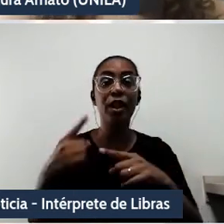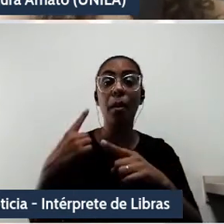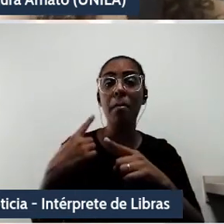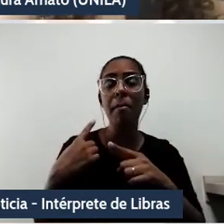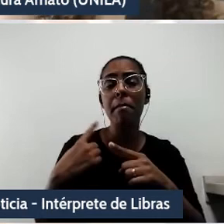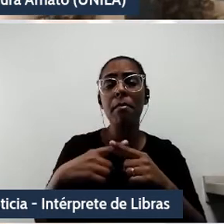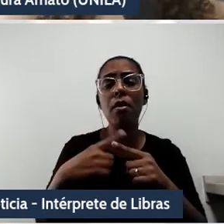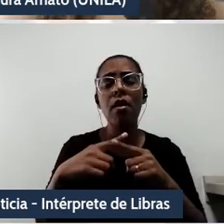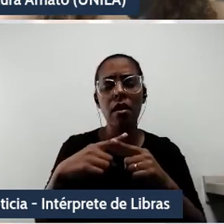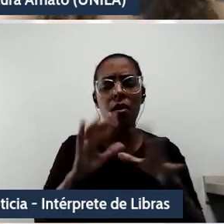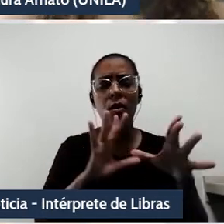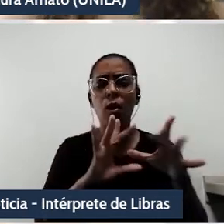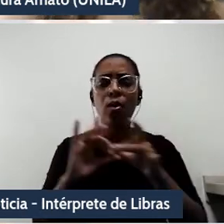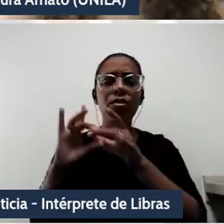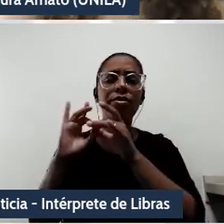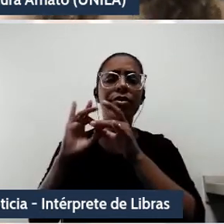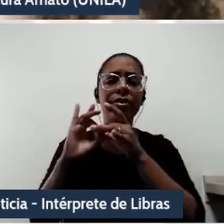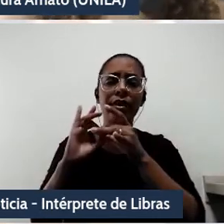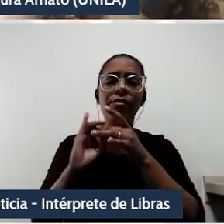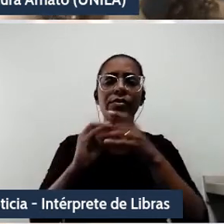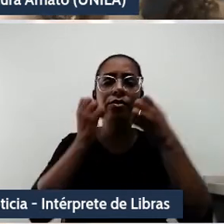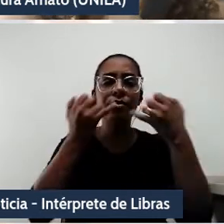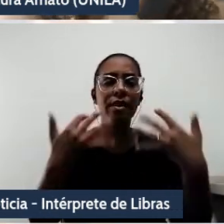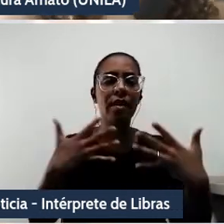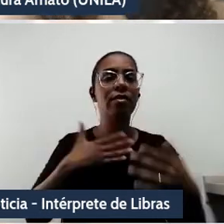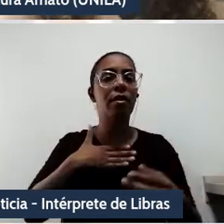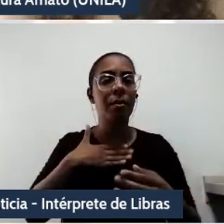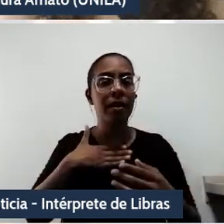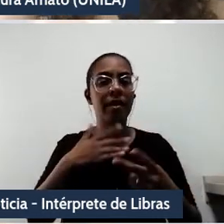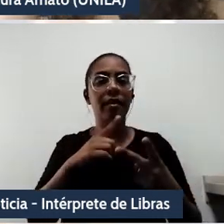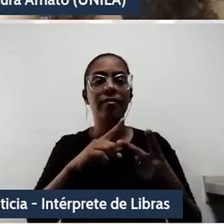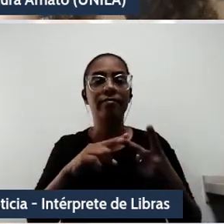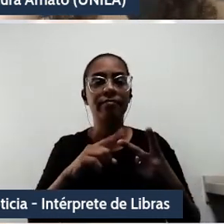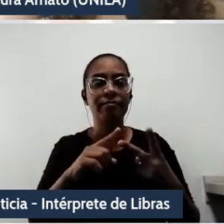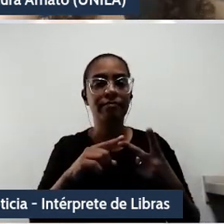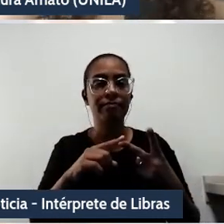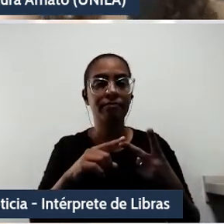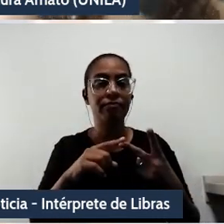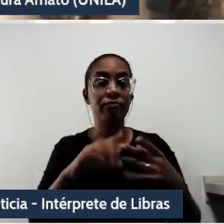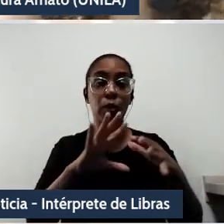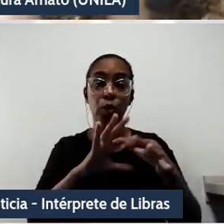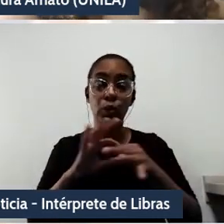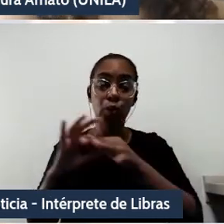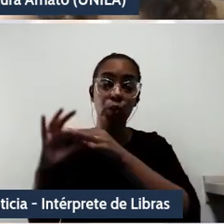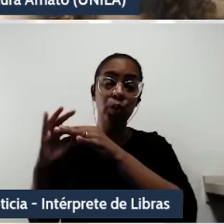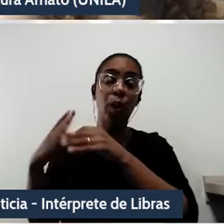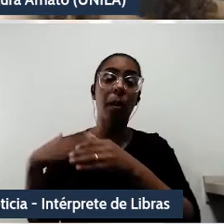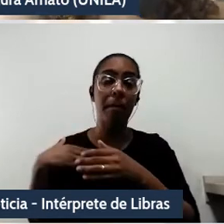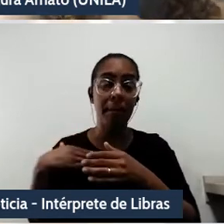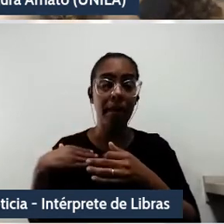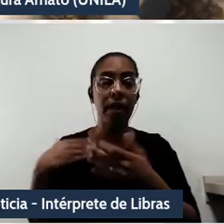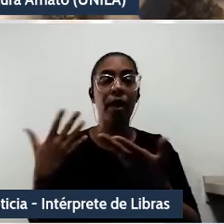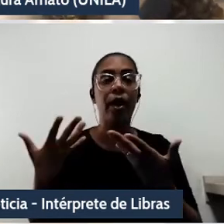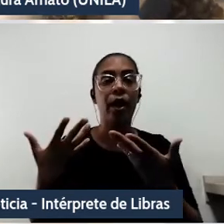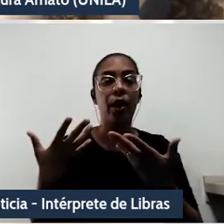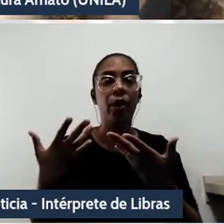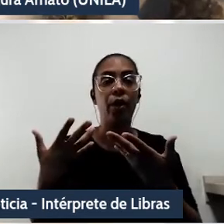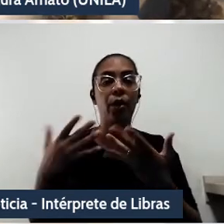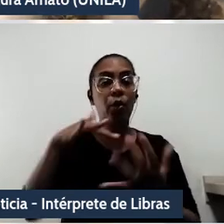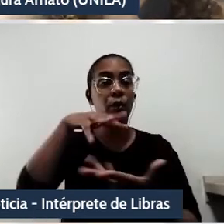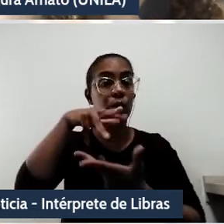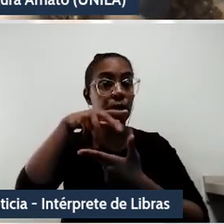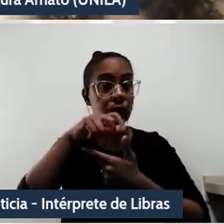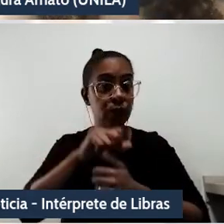e de qual a perspectiva. Falarei também um pouco do meu contexto institucional, pensando a internacionalização do